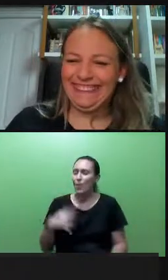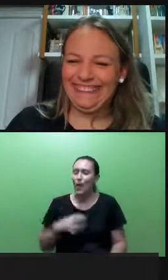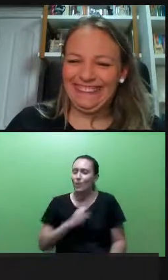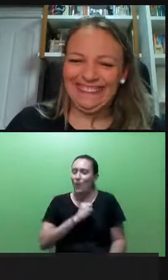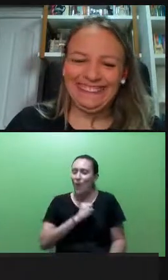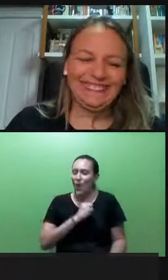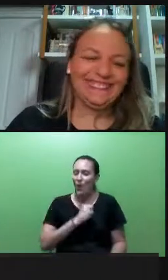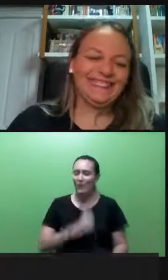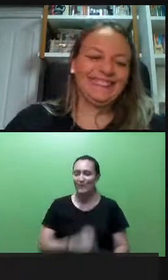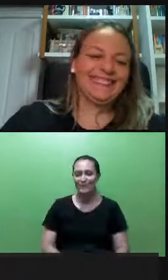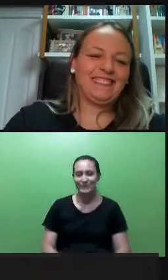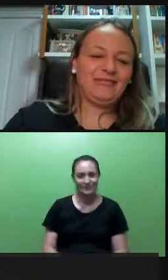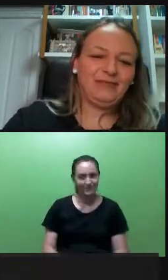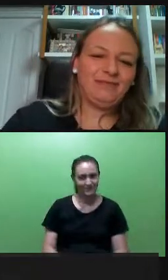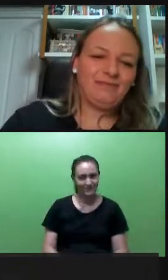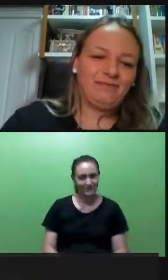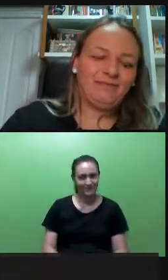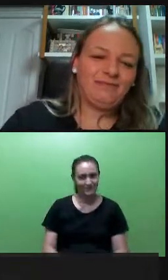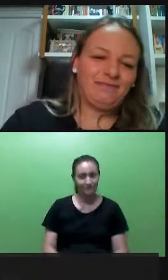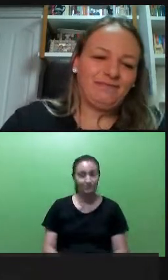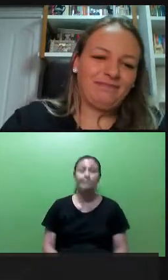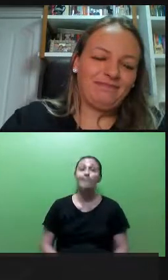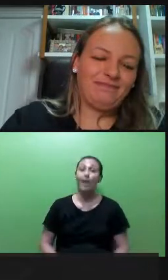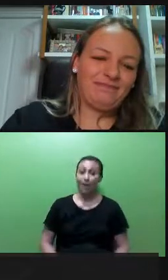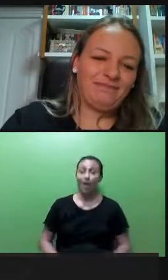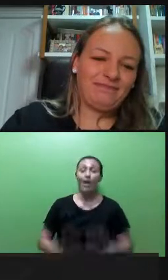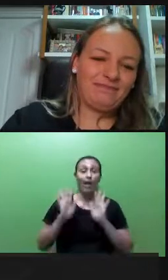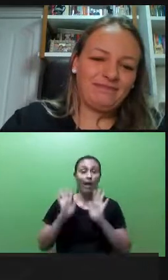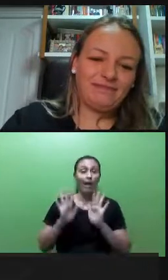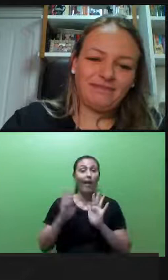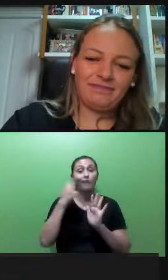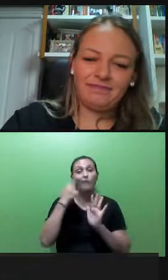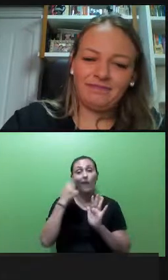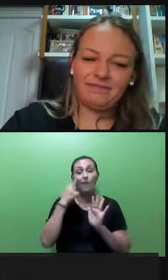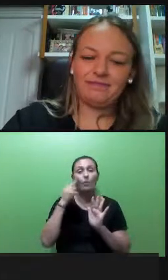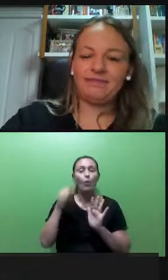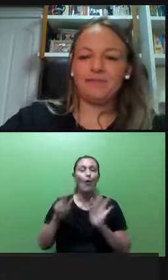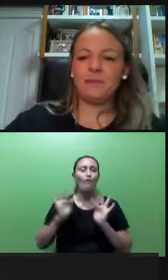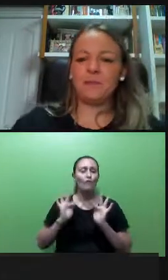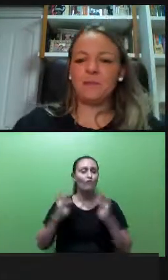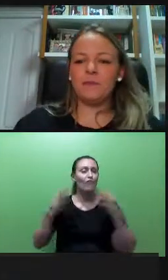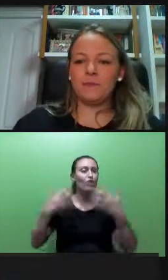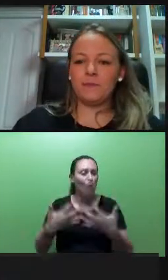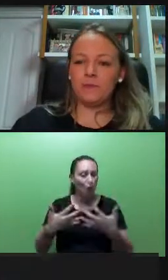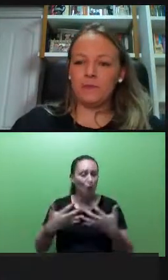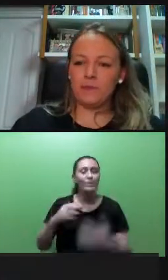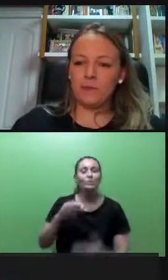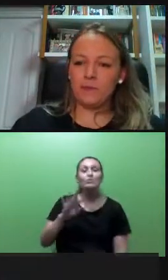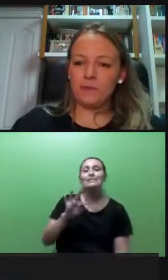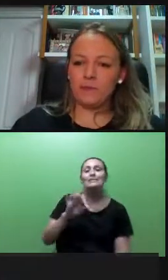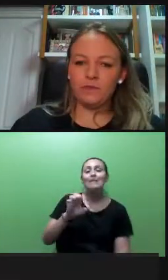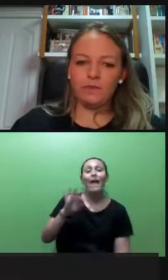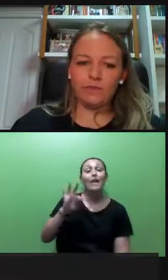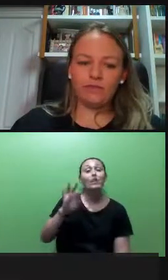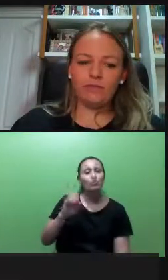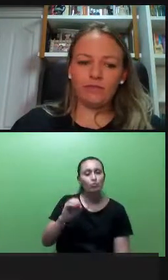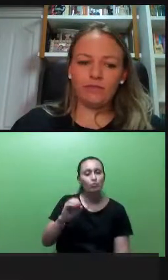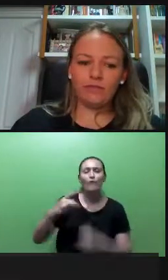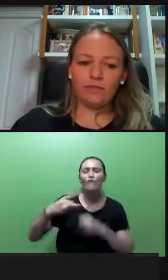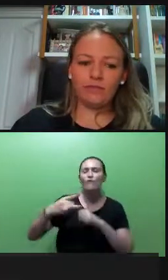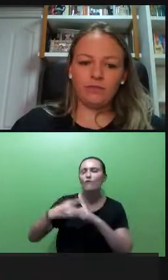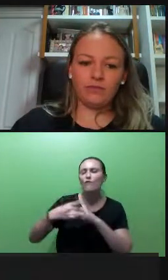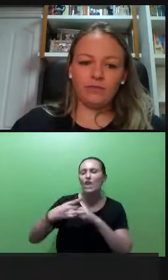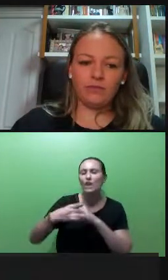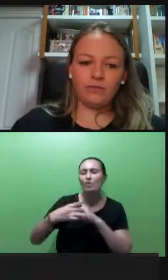Bom, o fenômeno do teto de vidro é um fenômeno discutido, é um conceito discutido no feminismo,